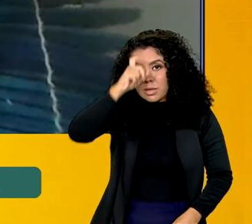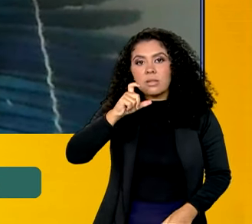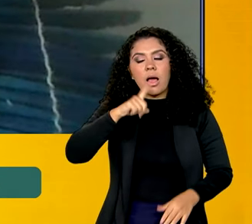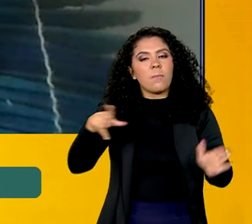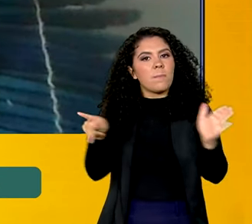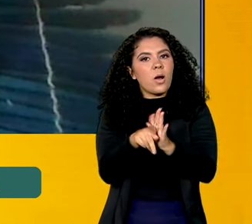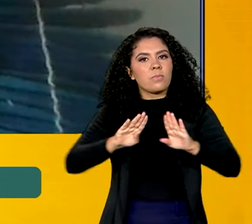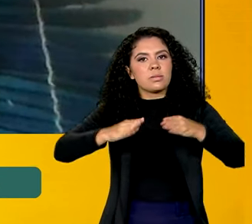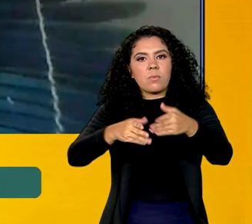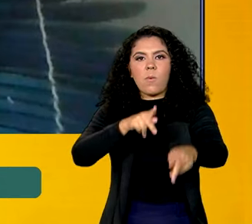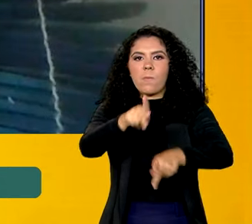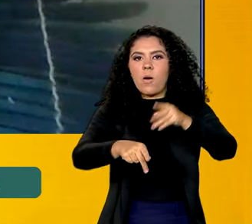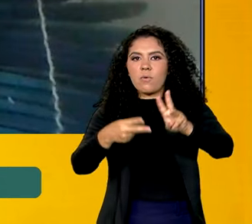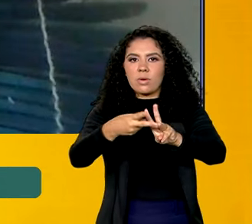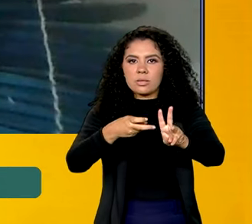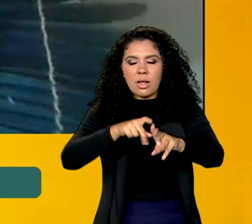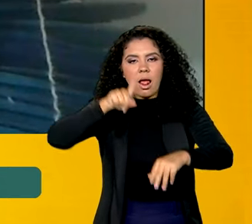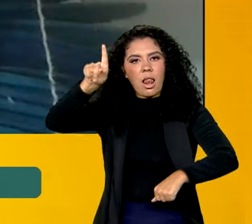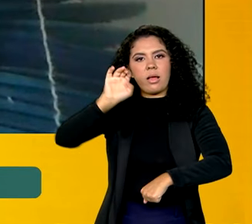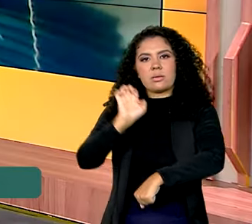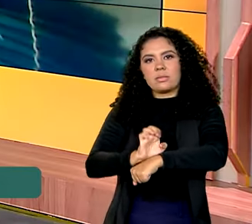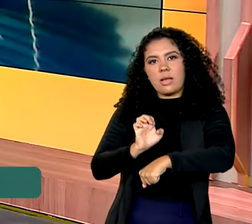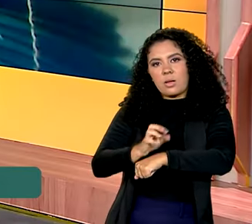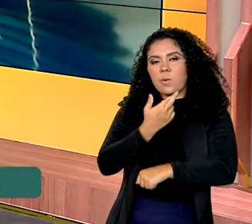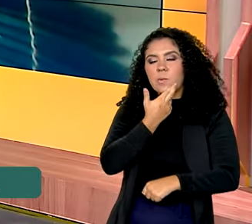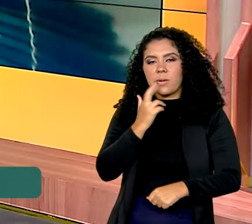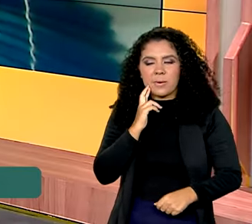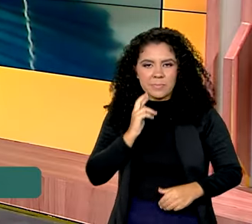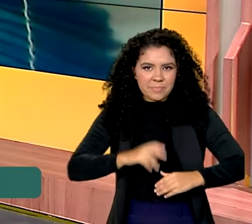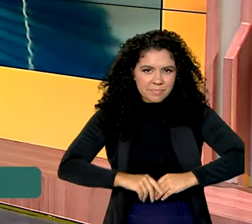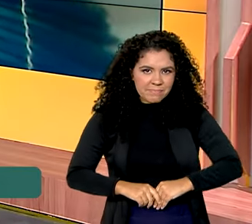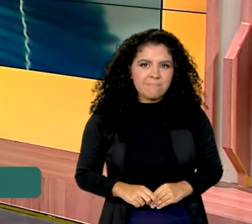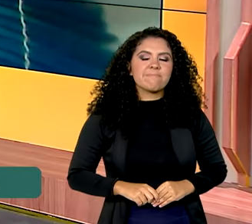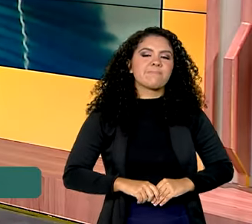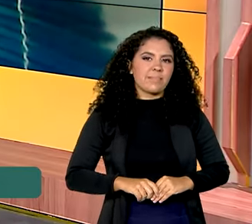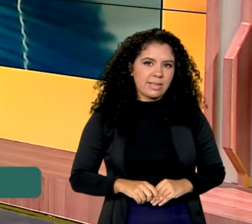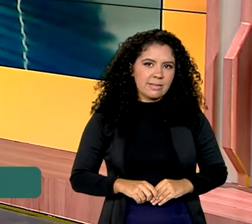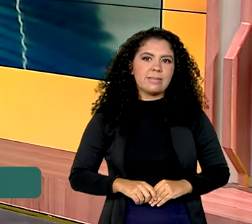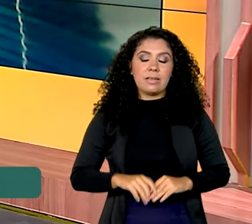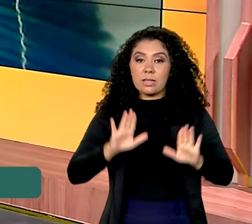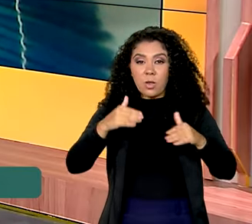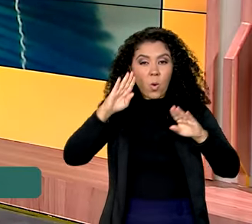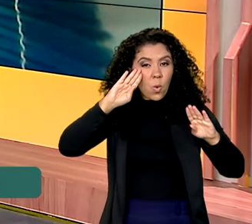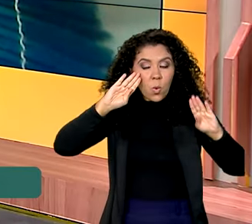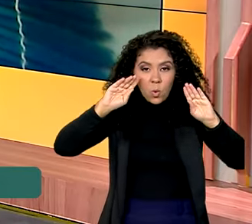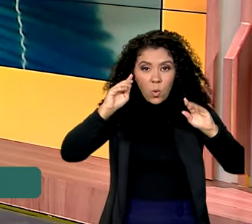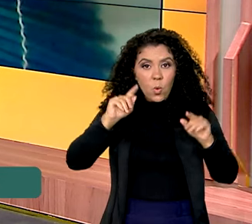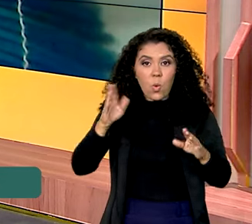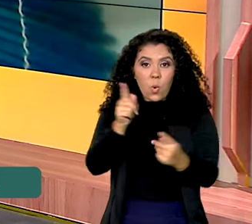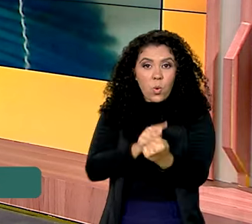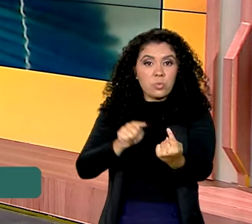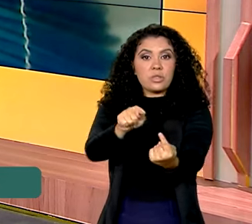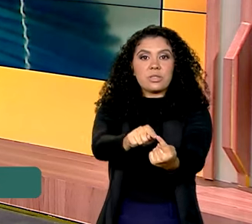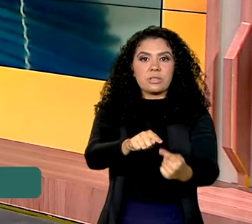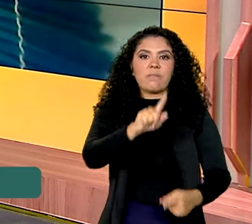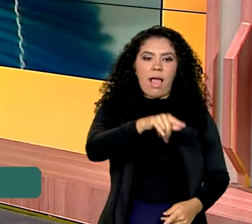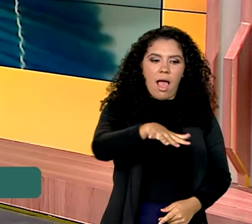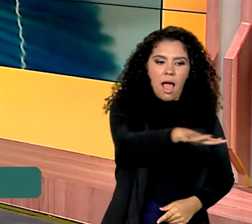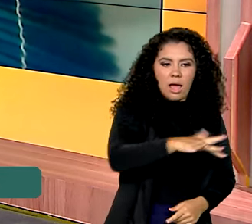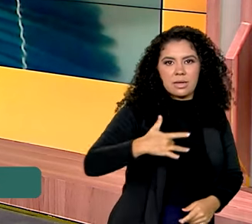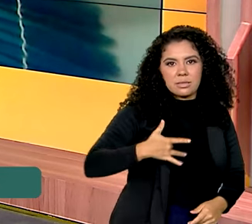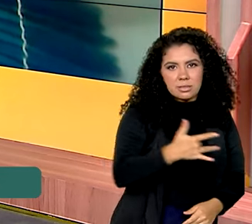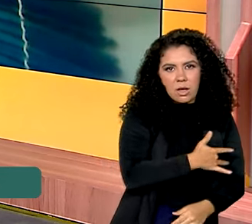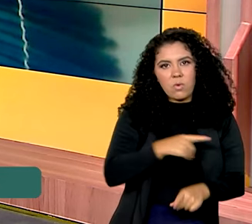povos indígenas no estado de Roraima. Ok, então foco forte na segurança, na saúde e também há uma